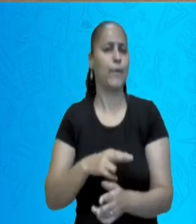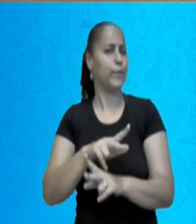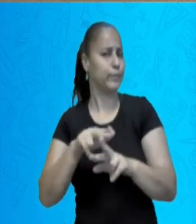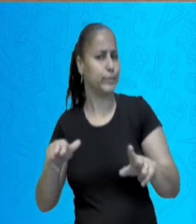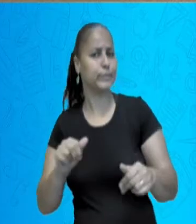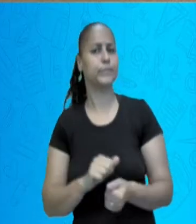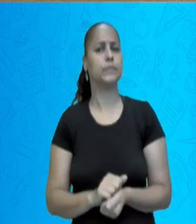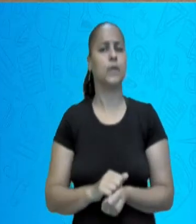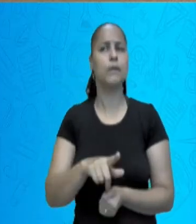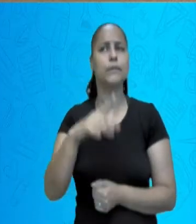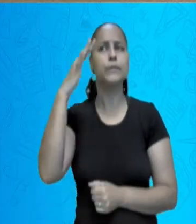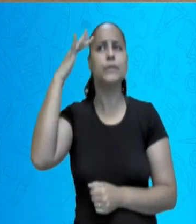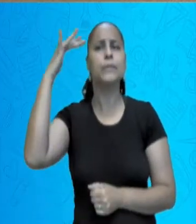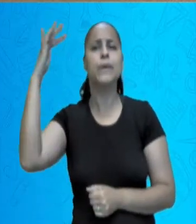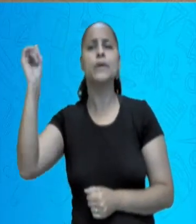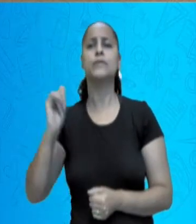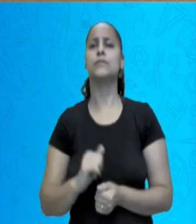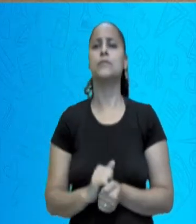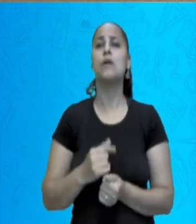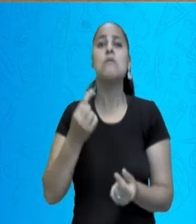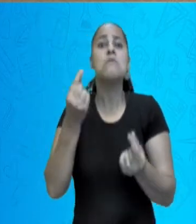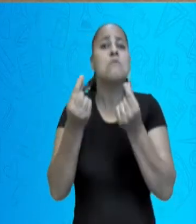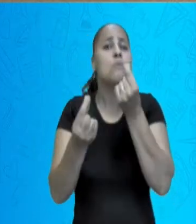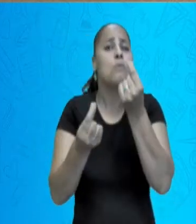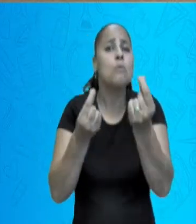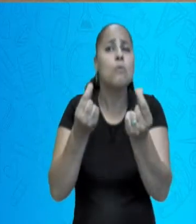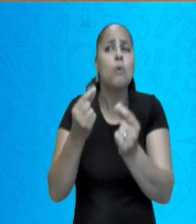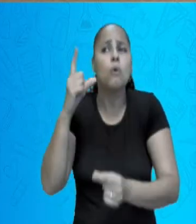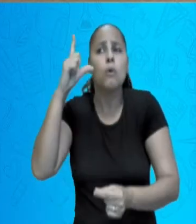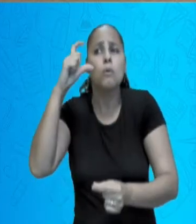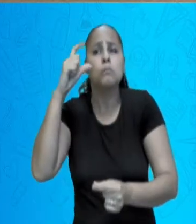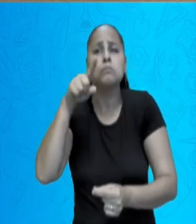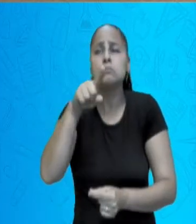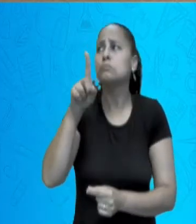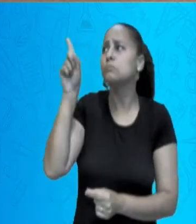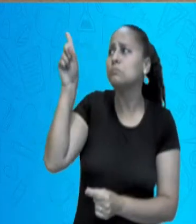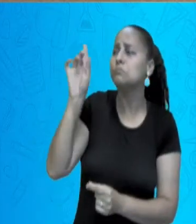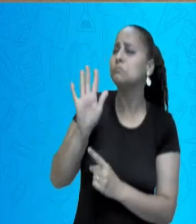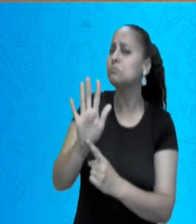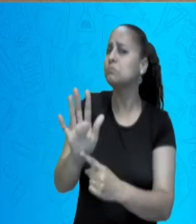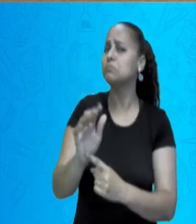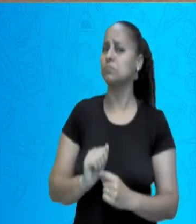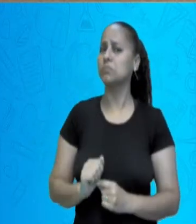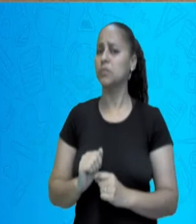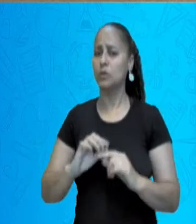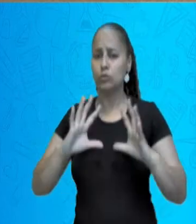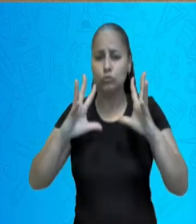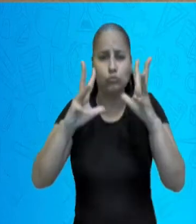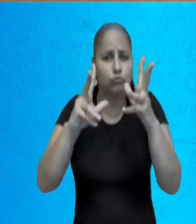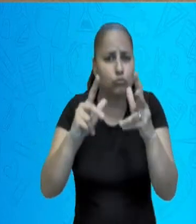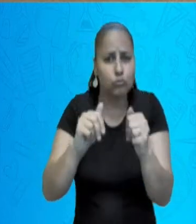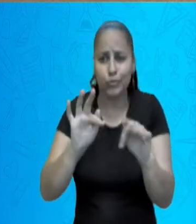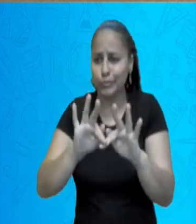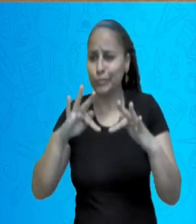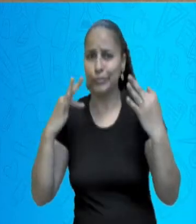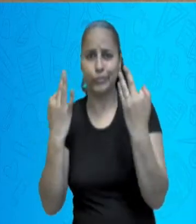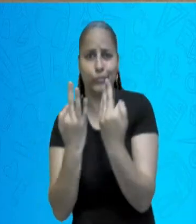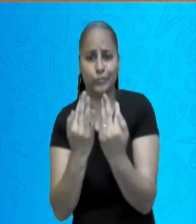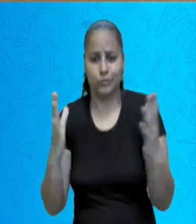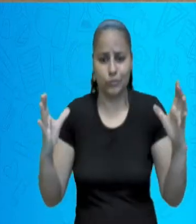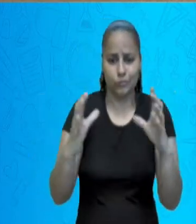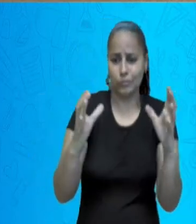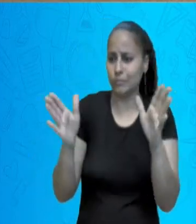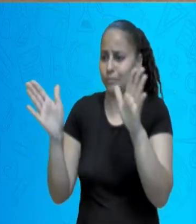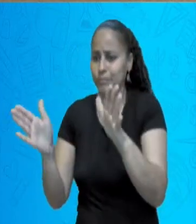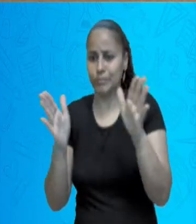Imagina só como que era para poder tirar essa fotografia, juntar toda a família no espaço,